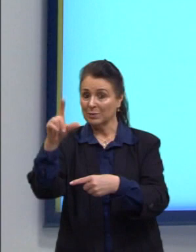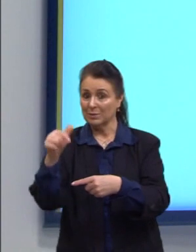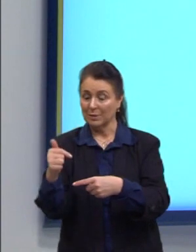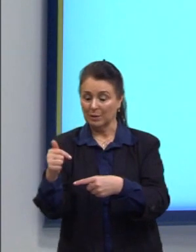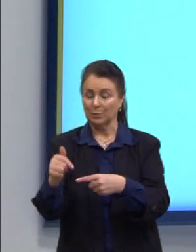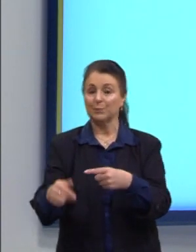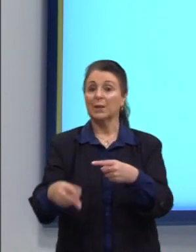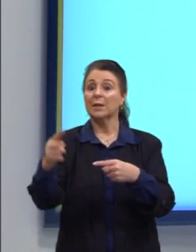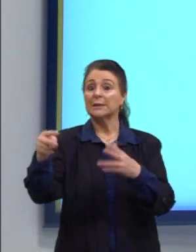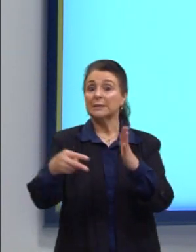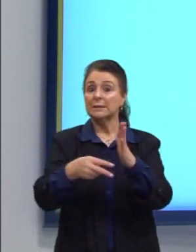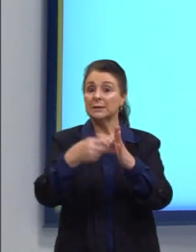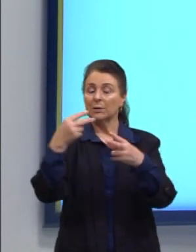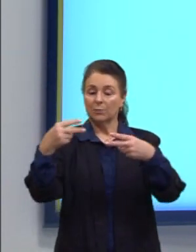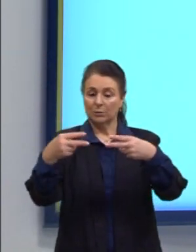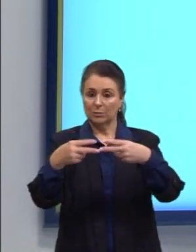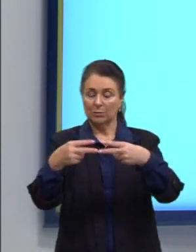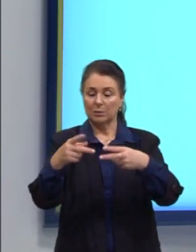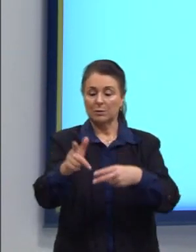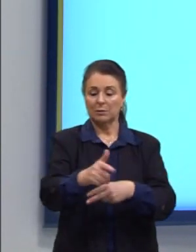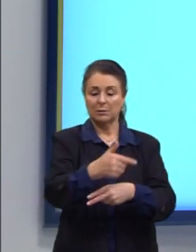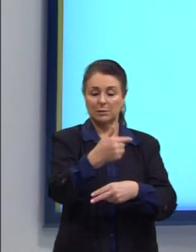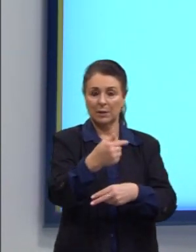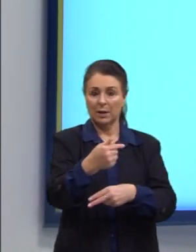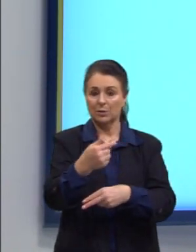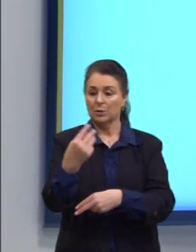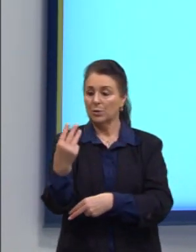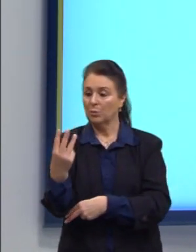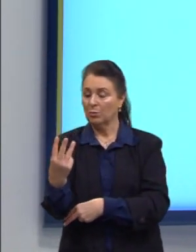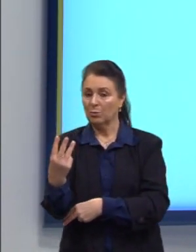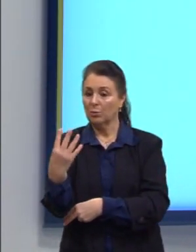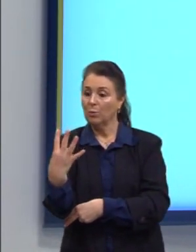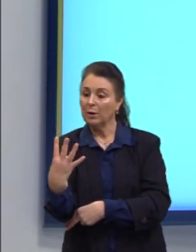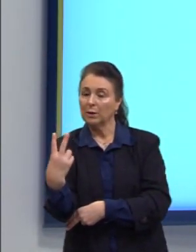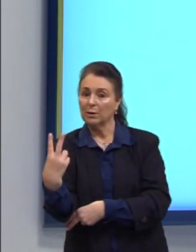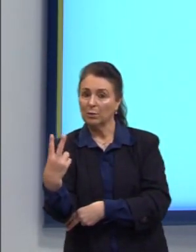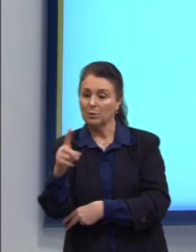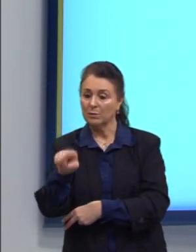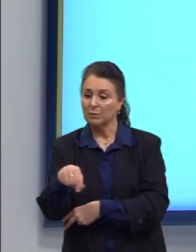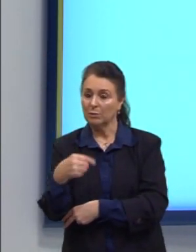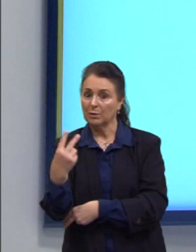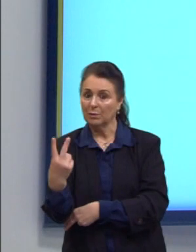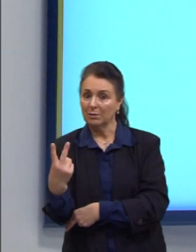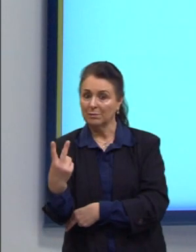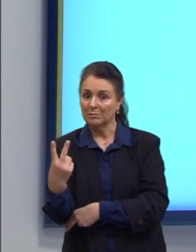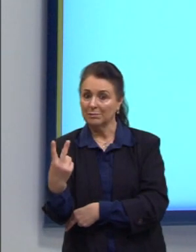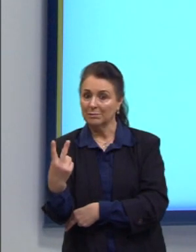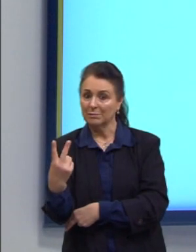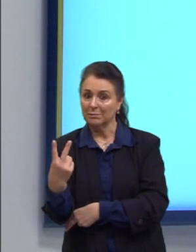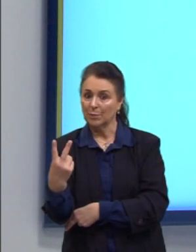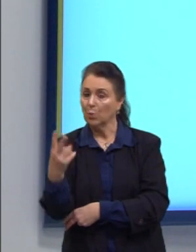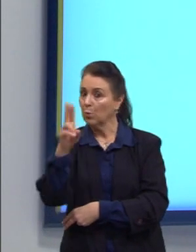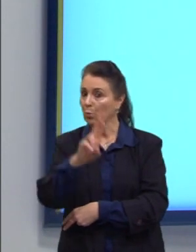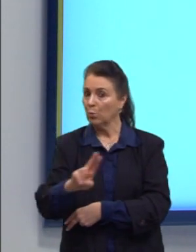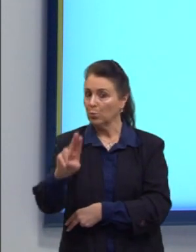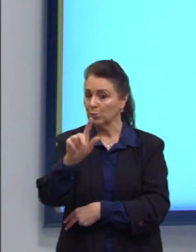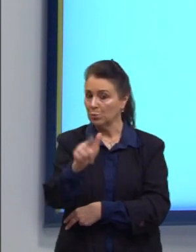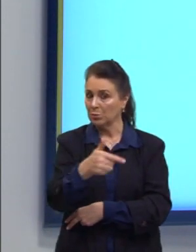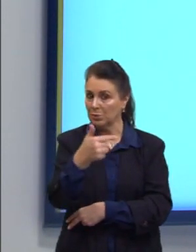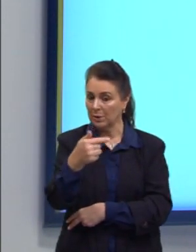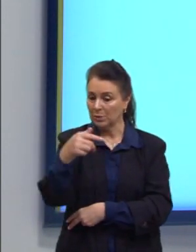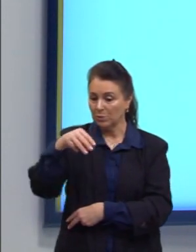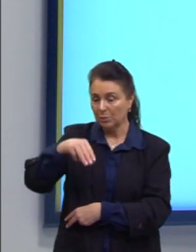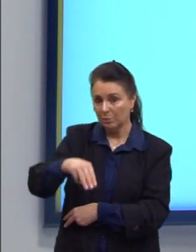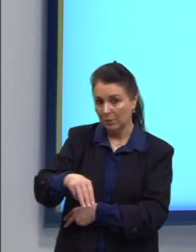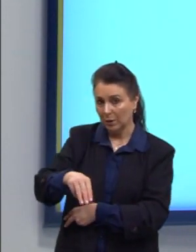ordenado, que é o 7 e o 42,2. Porque se o consumo foi de 7 metros cúbicos,